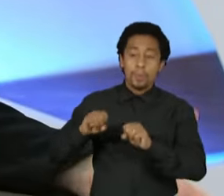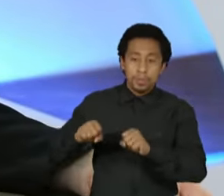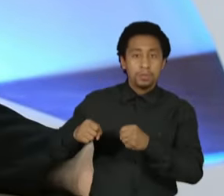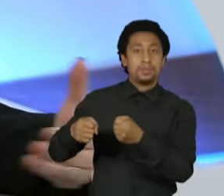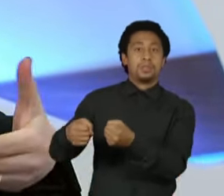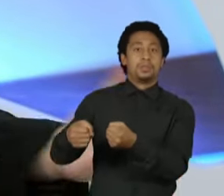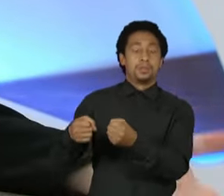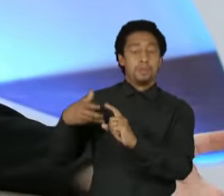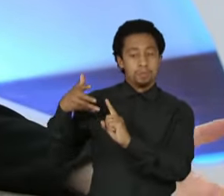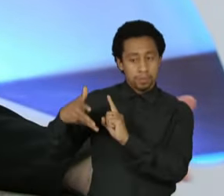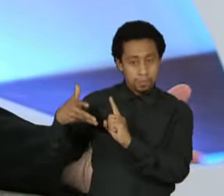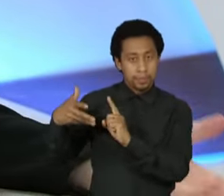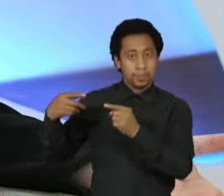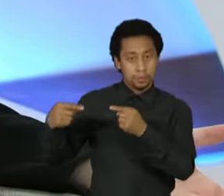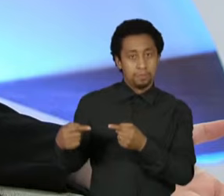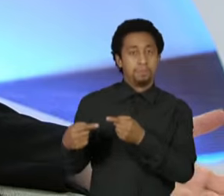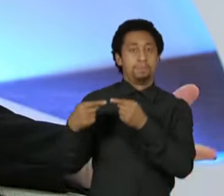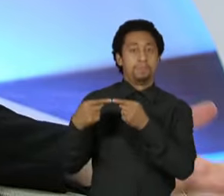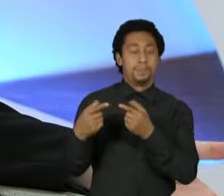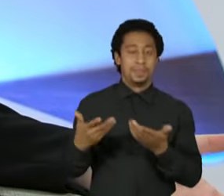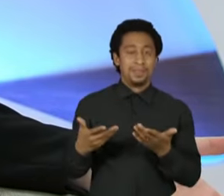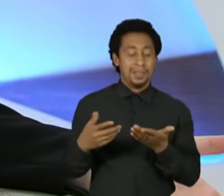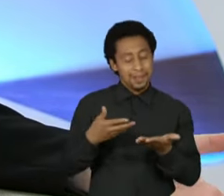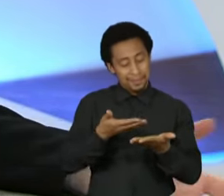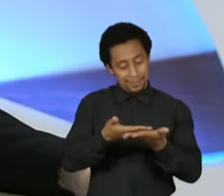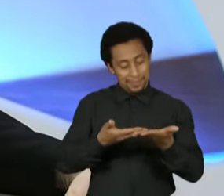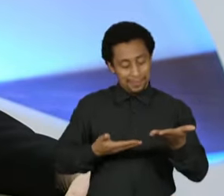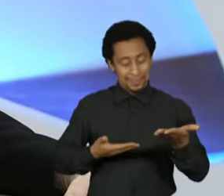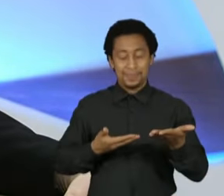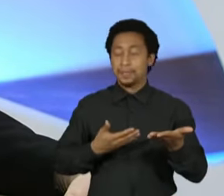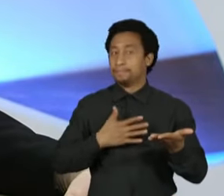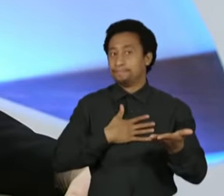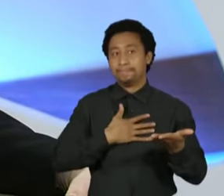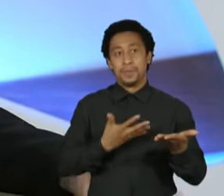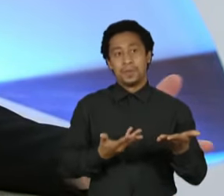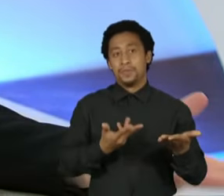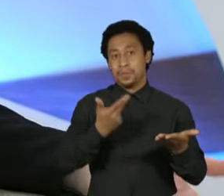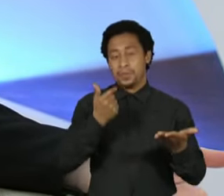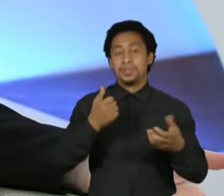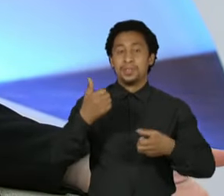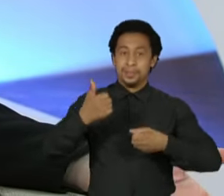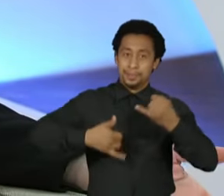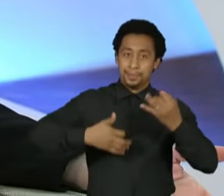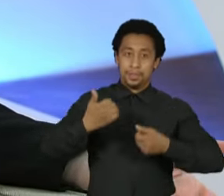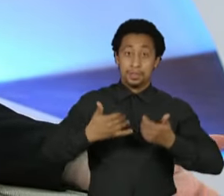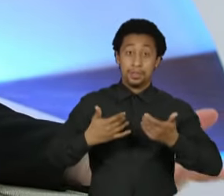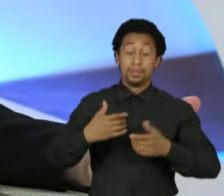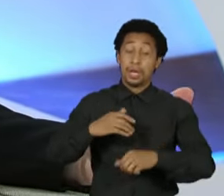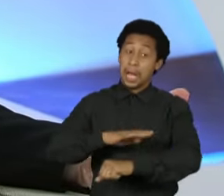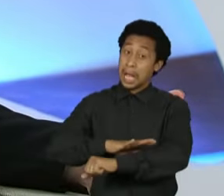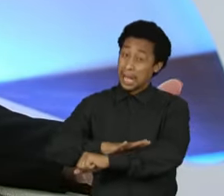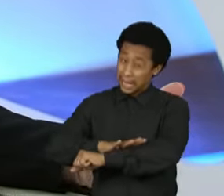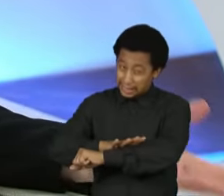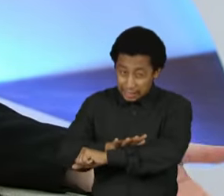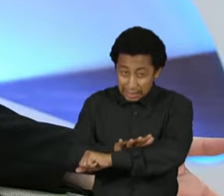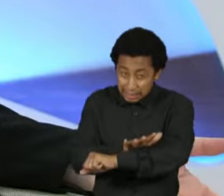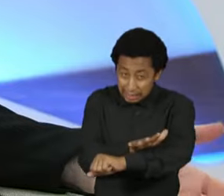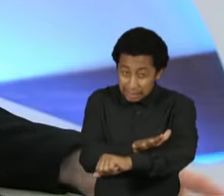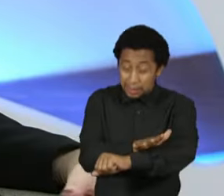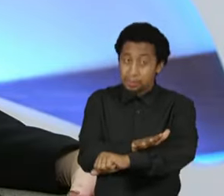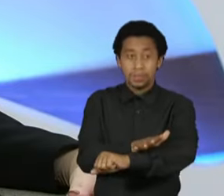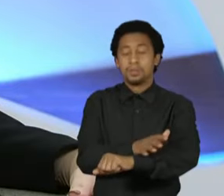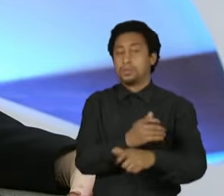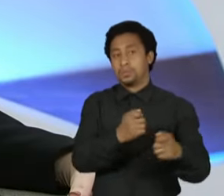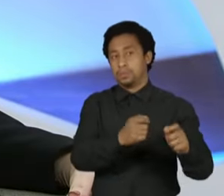E ali ela tem uma frase que é maravilhosa, que eu sei que não é só dela, mas que ela fala que basta ser racista, basta não ser